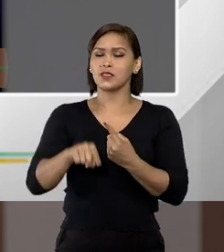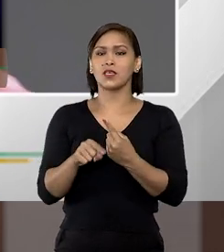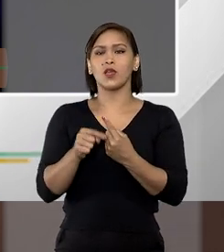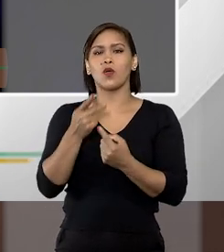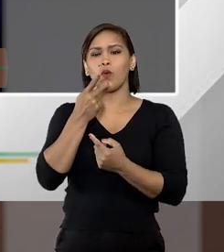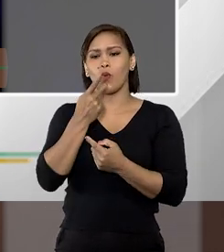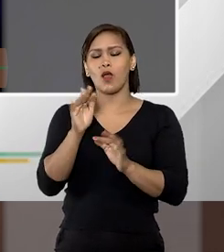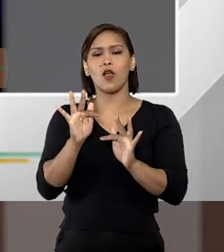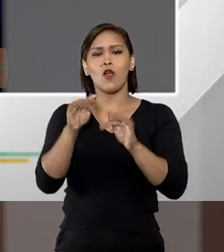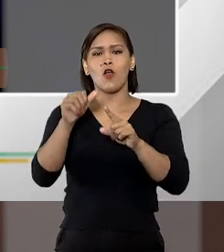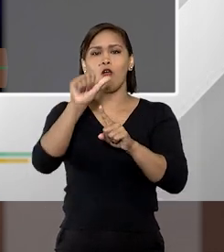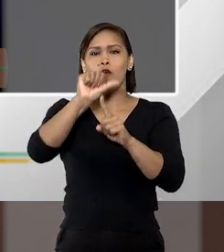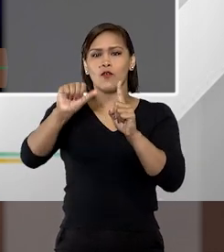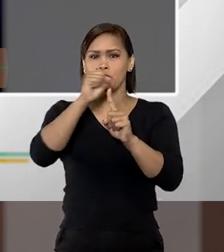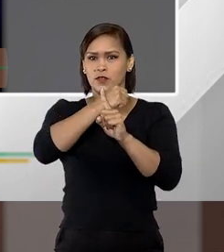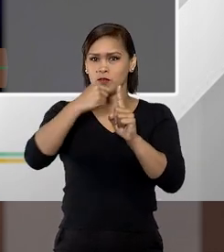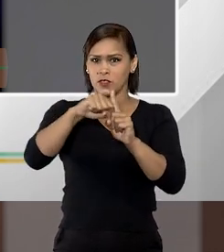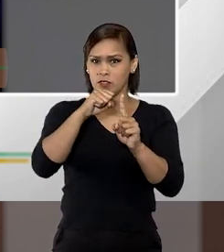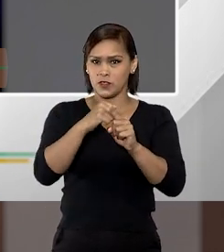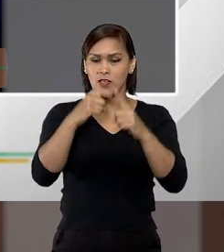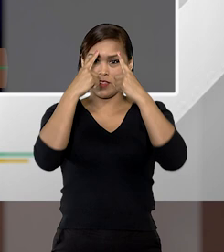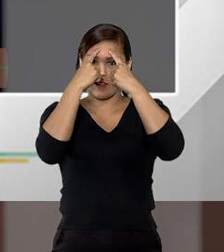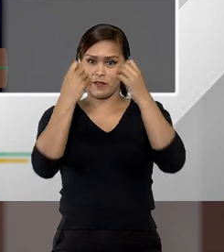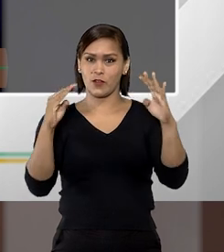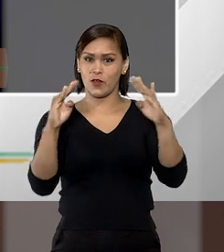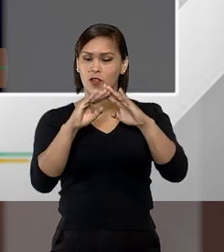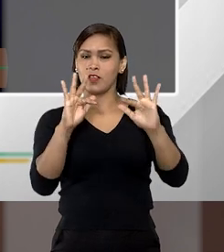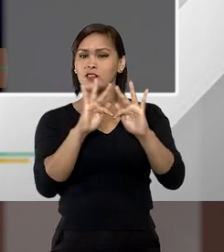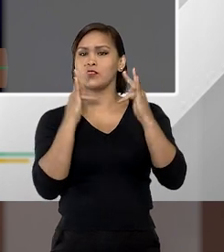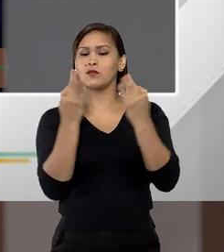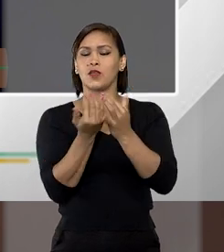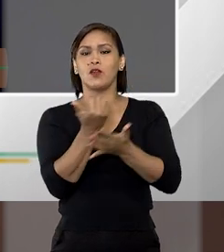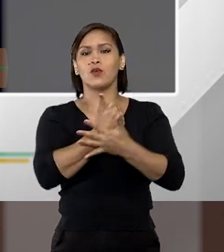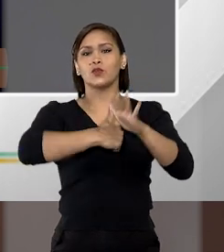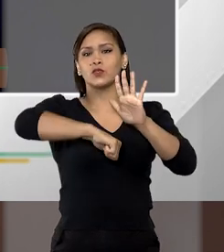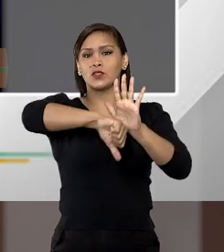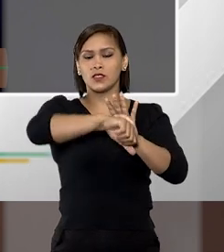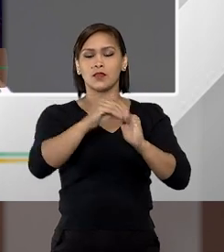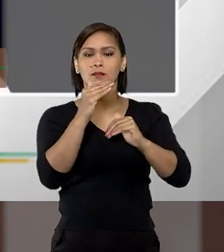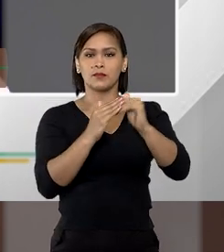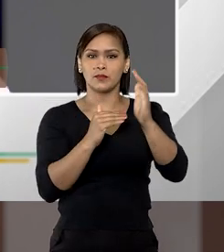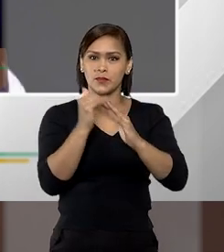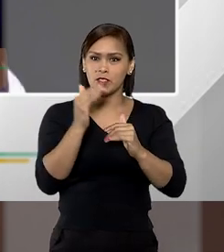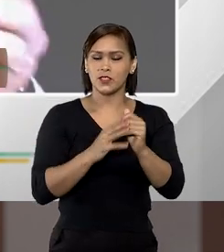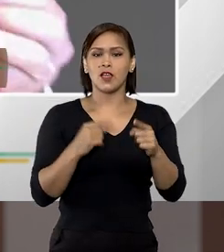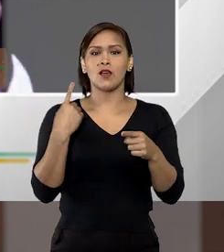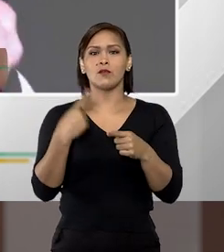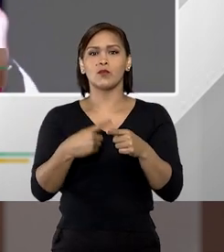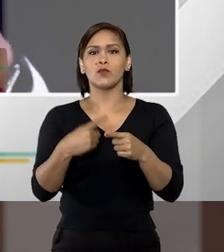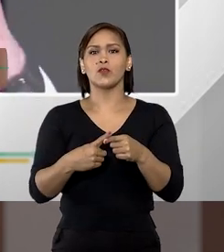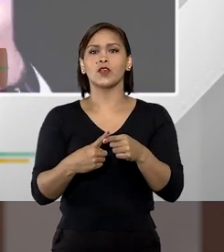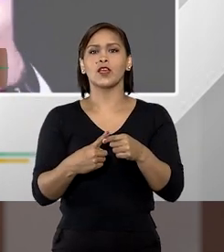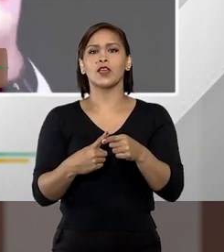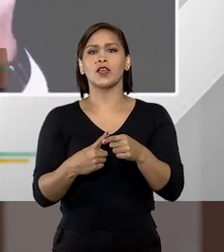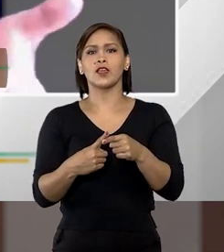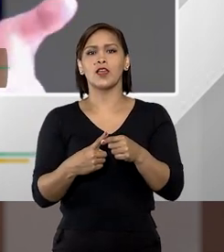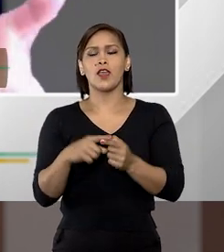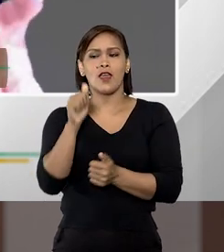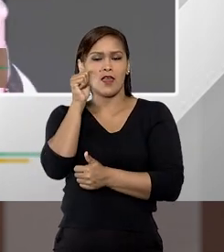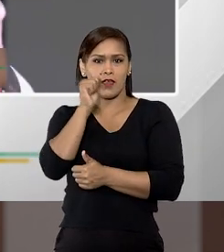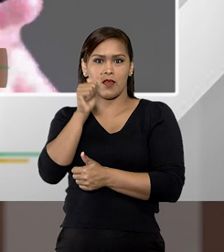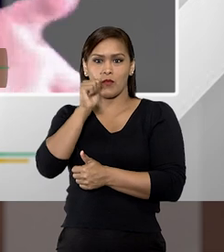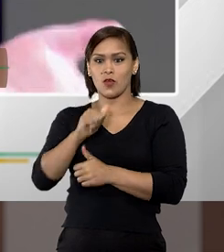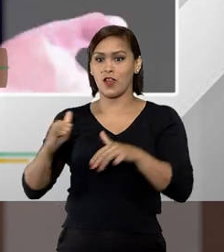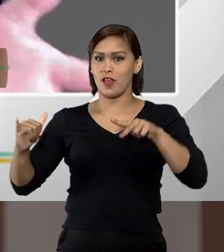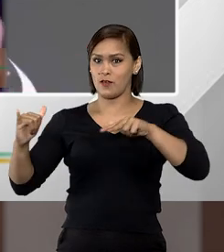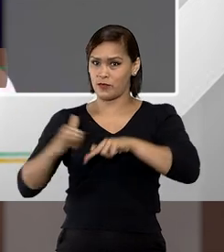enquanto que no feminicídio e na violência doméstica, os crimes, eles são praticados em razão da condição do sexo feminino